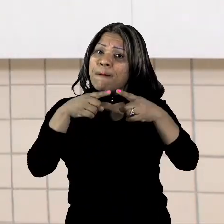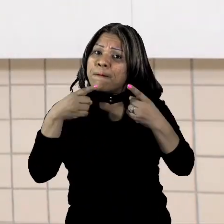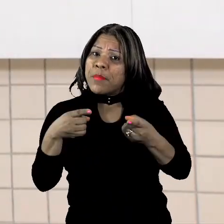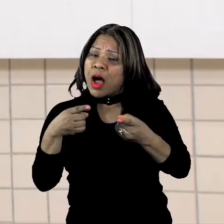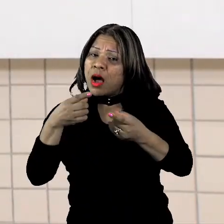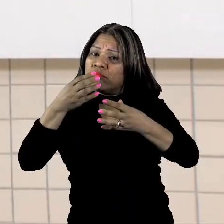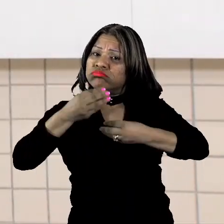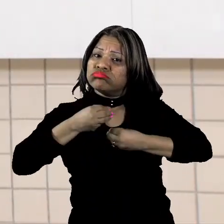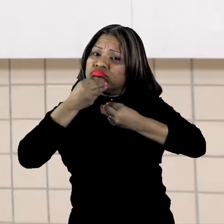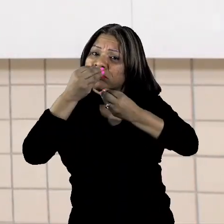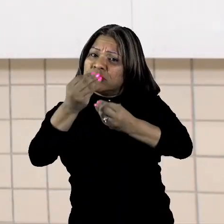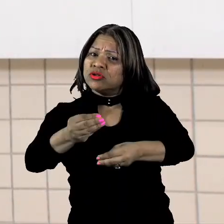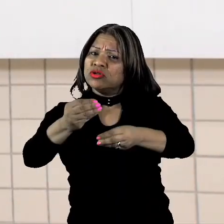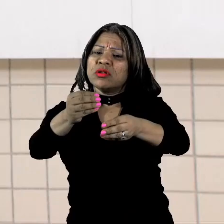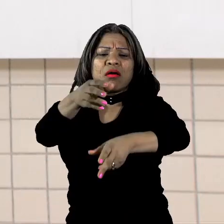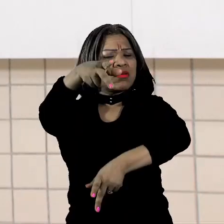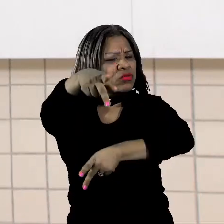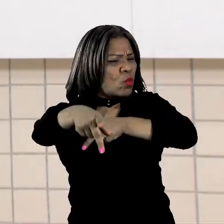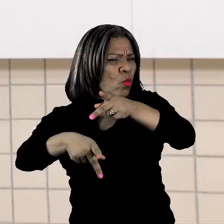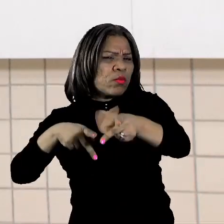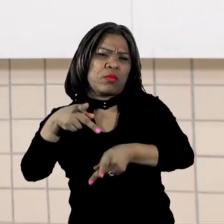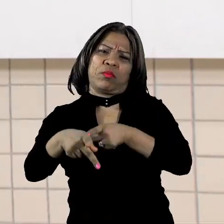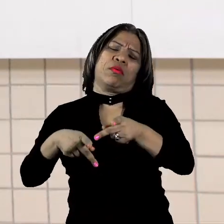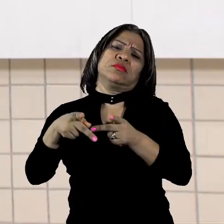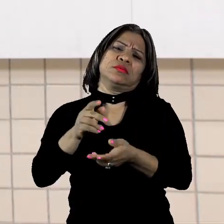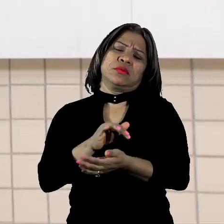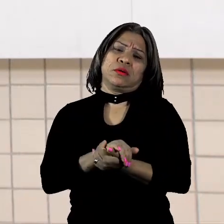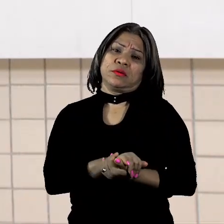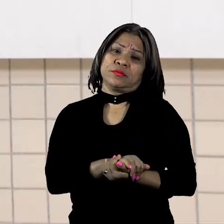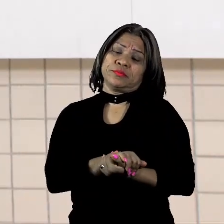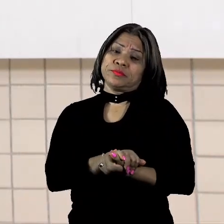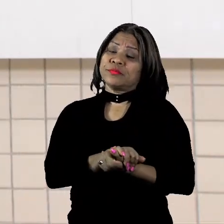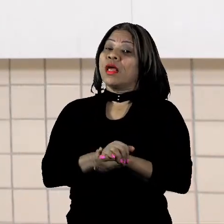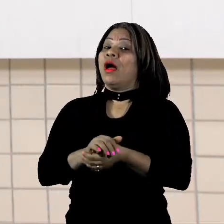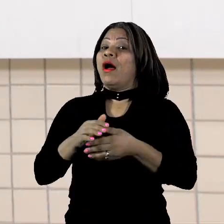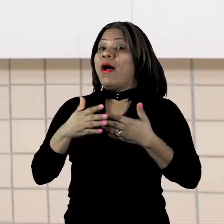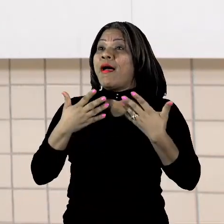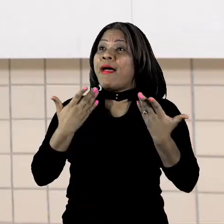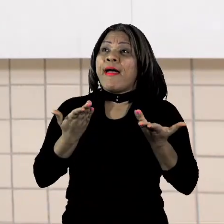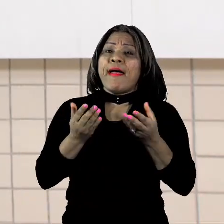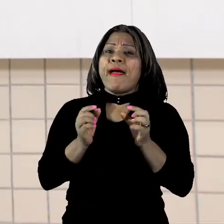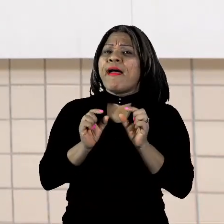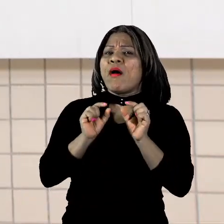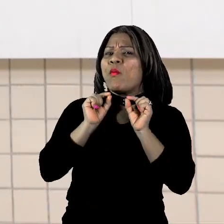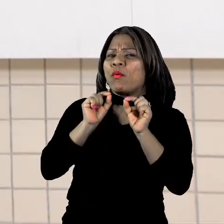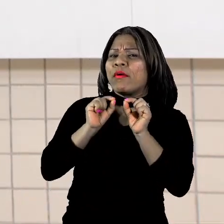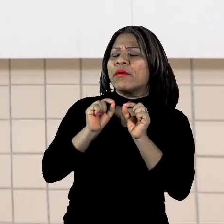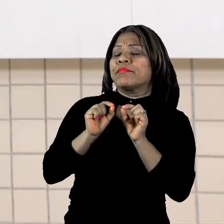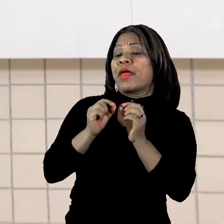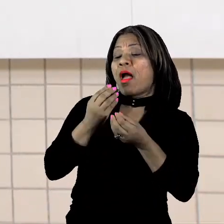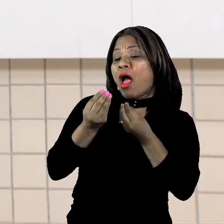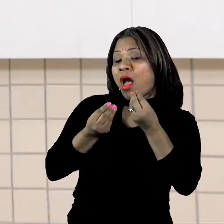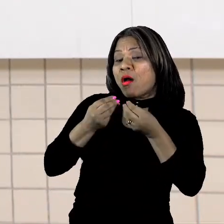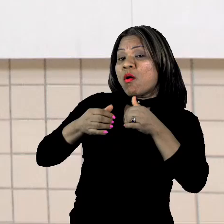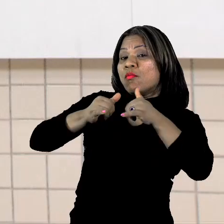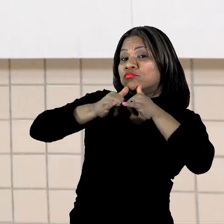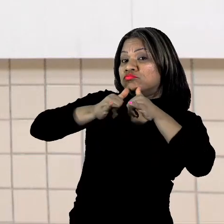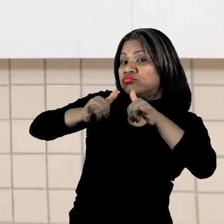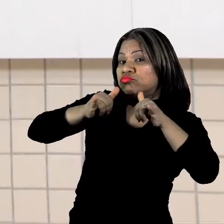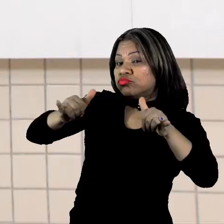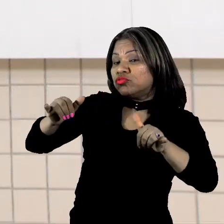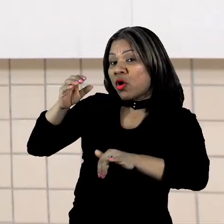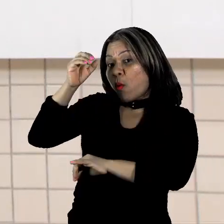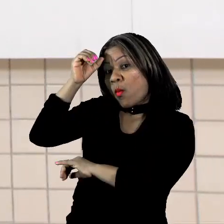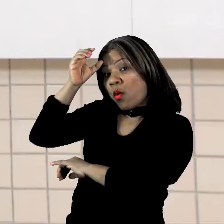a população. É uma forma, como o próprio nome diz, de divulgar alguns conhecimentos para a